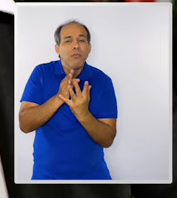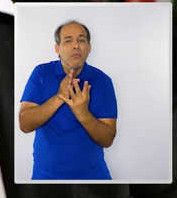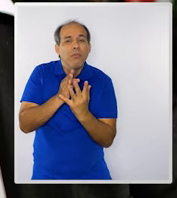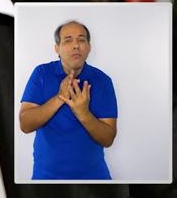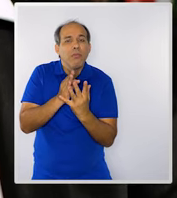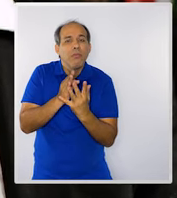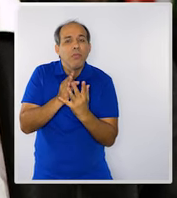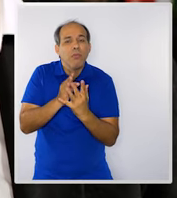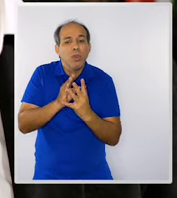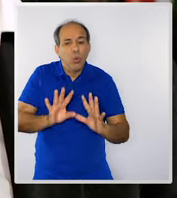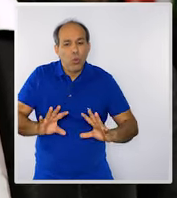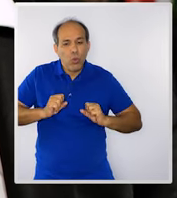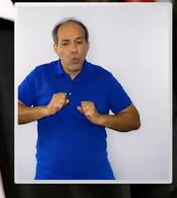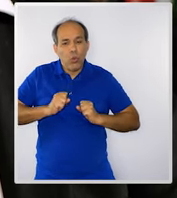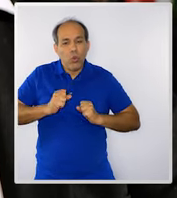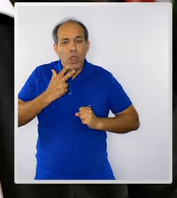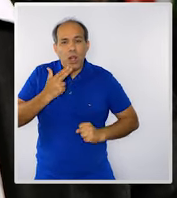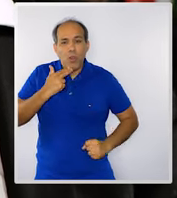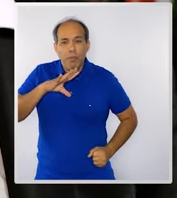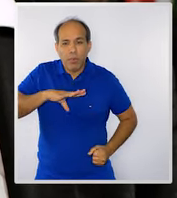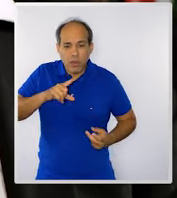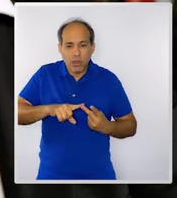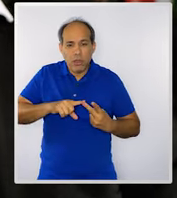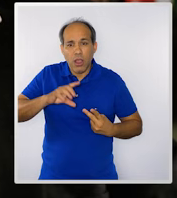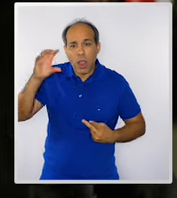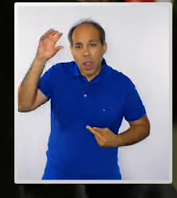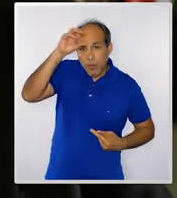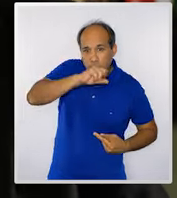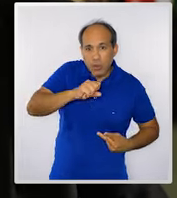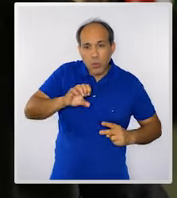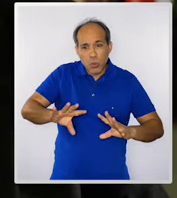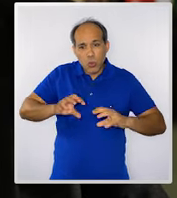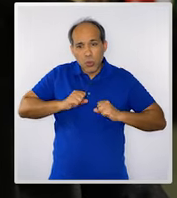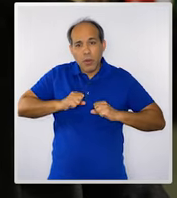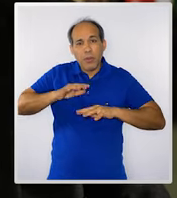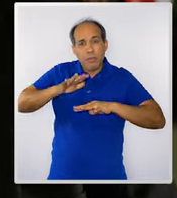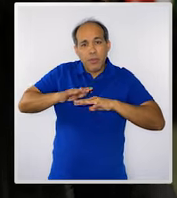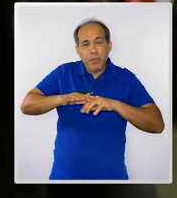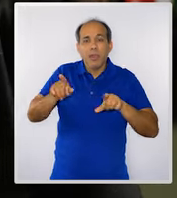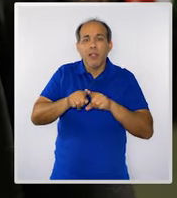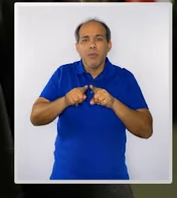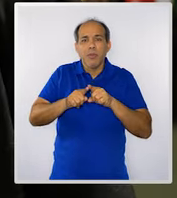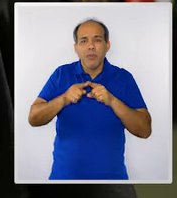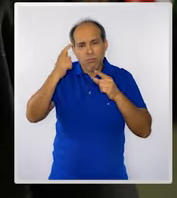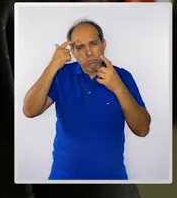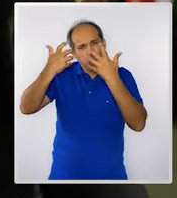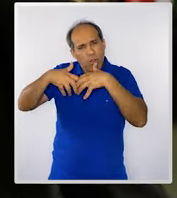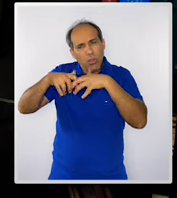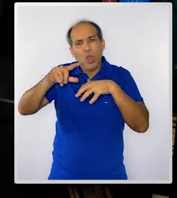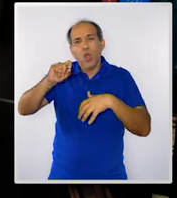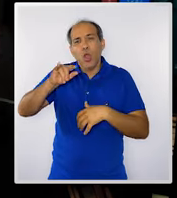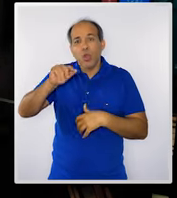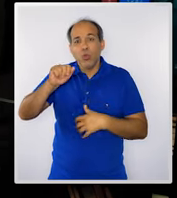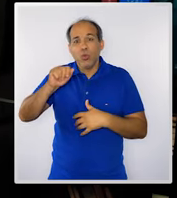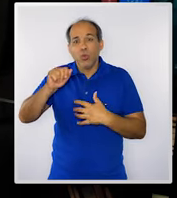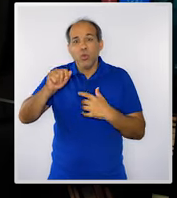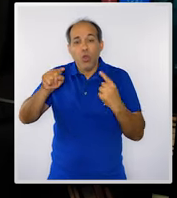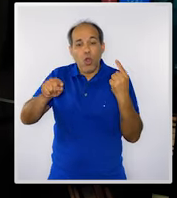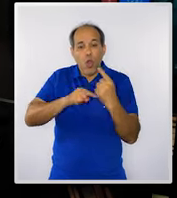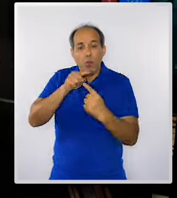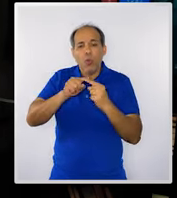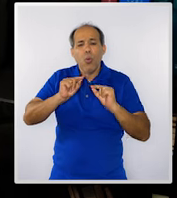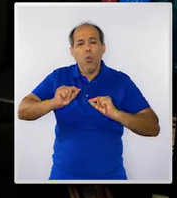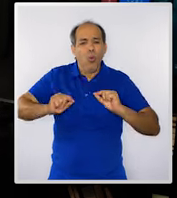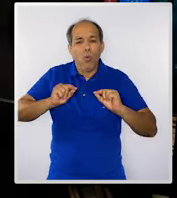para a língua portuguesa, metas para a matemática e para o raciocínio lógico. Essa meta